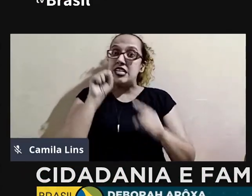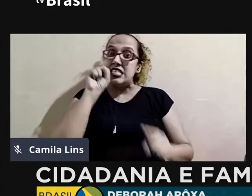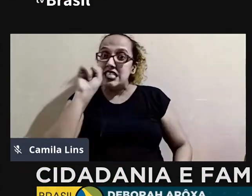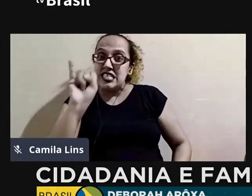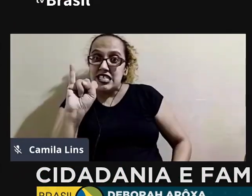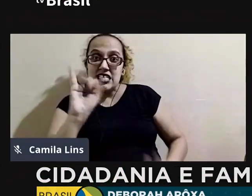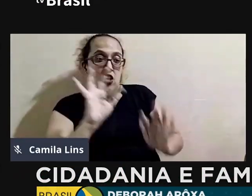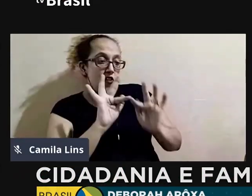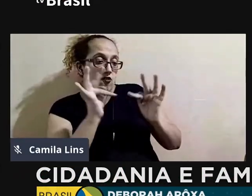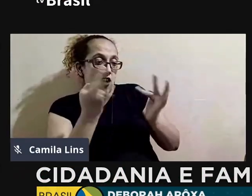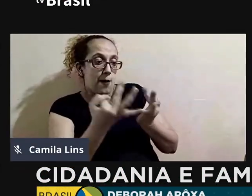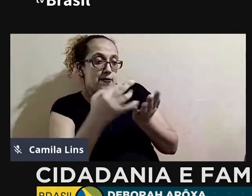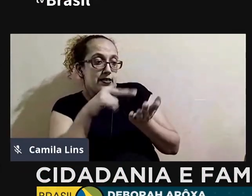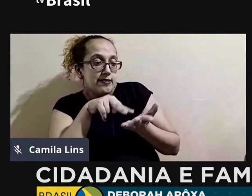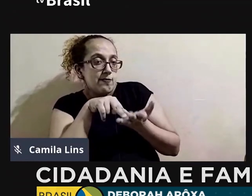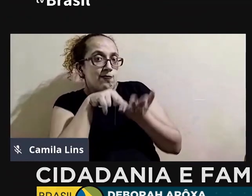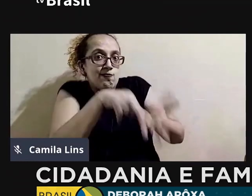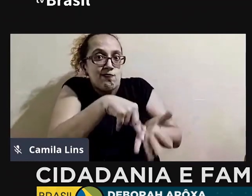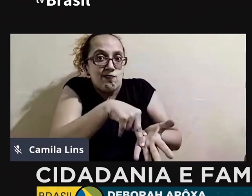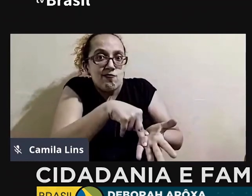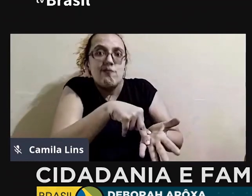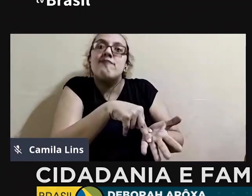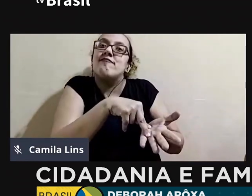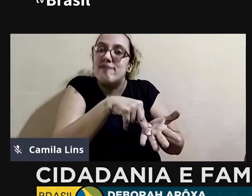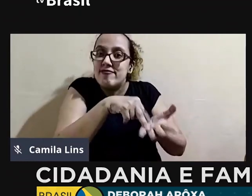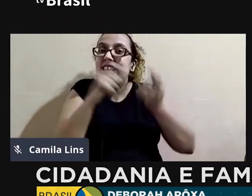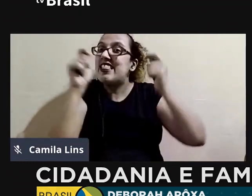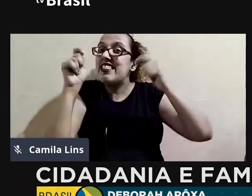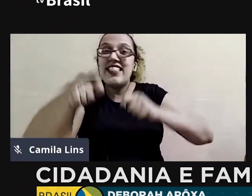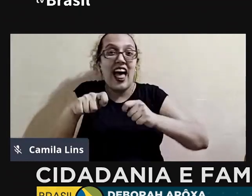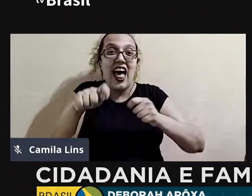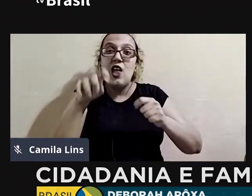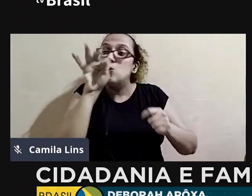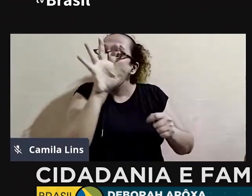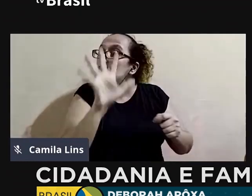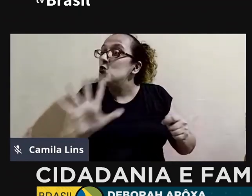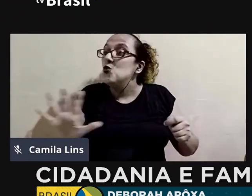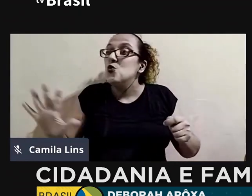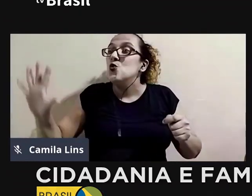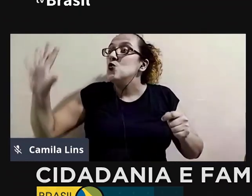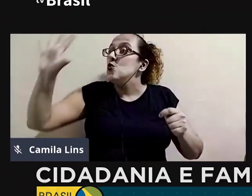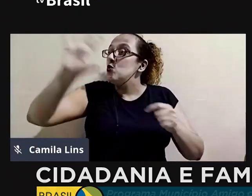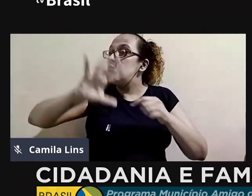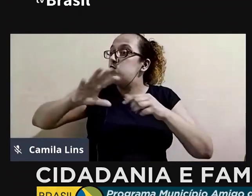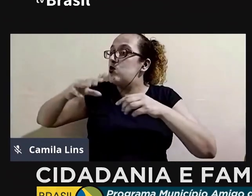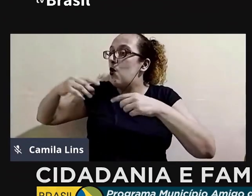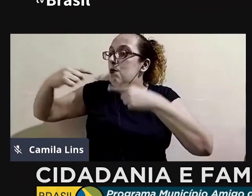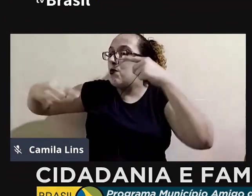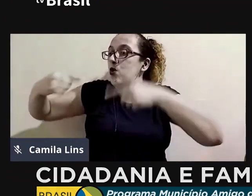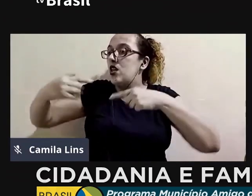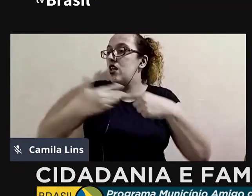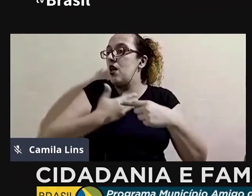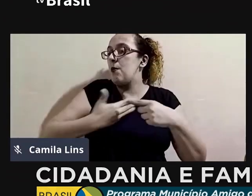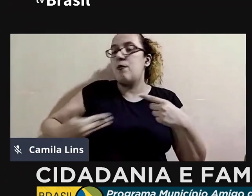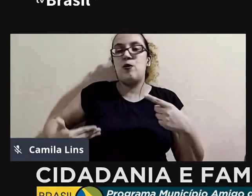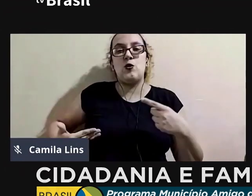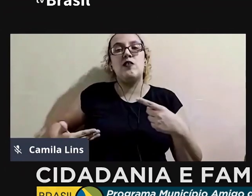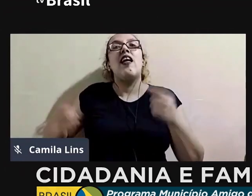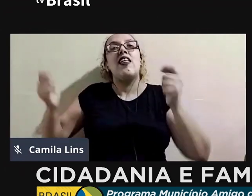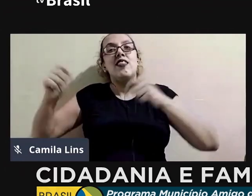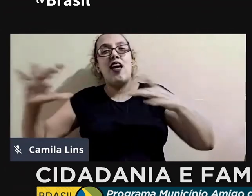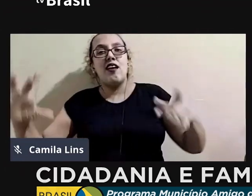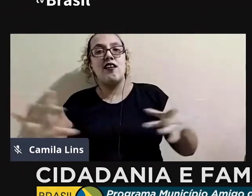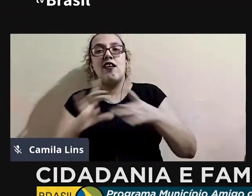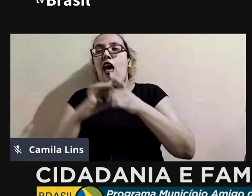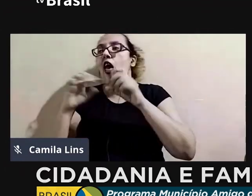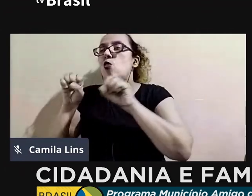a condição de fortalecer toda a estruturação das políticas públicas, que sejam nas áreas finalísticas, educação,